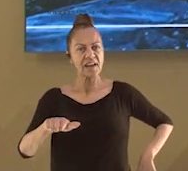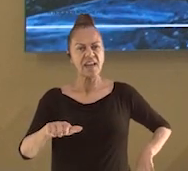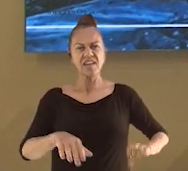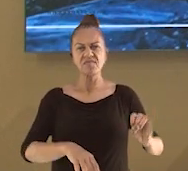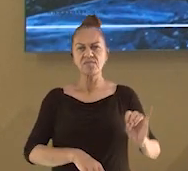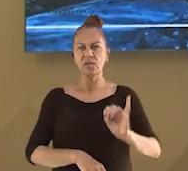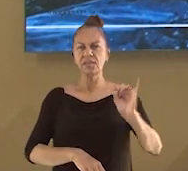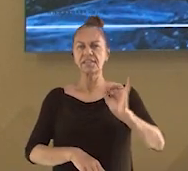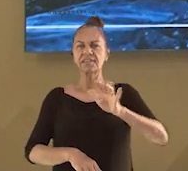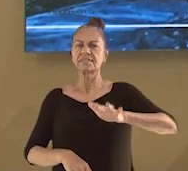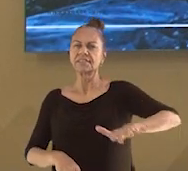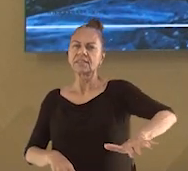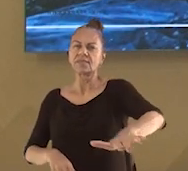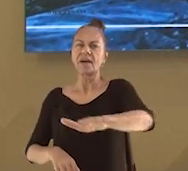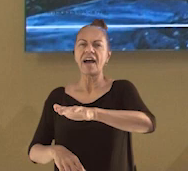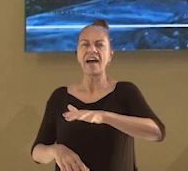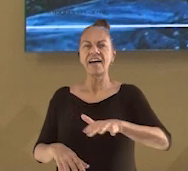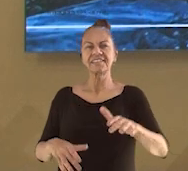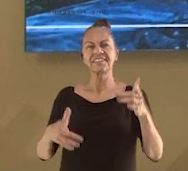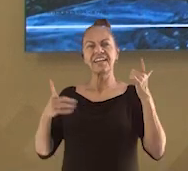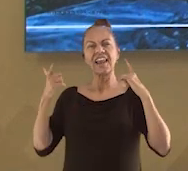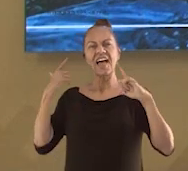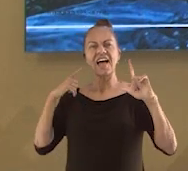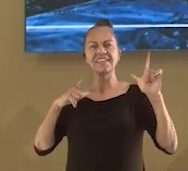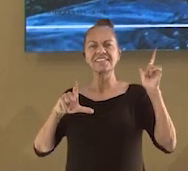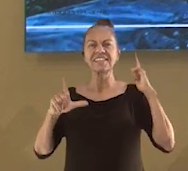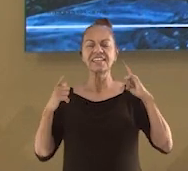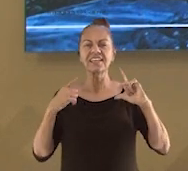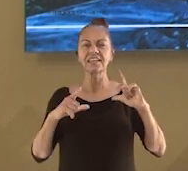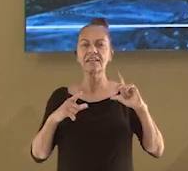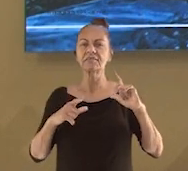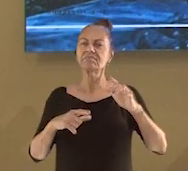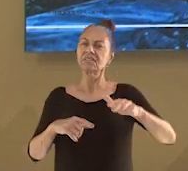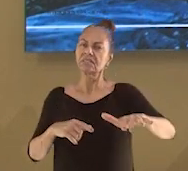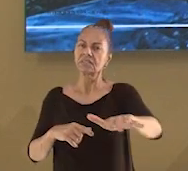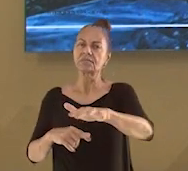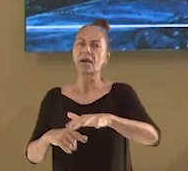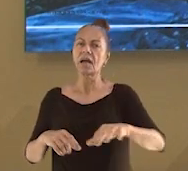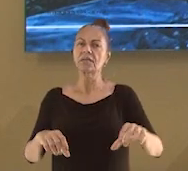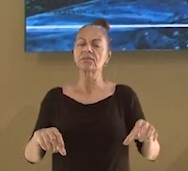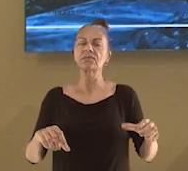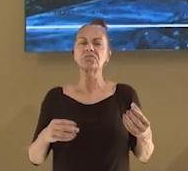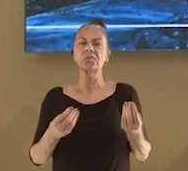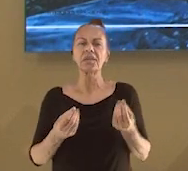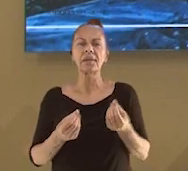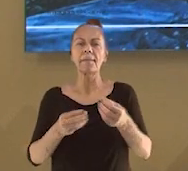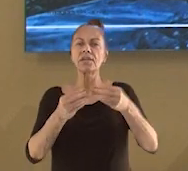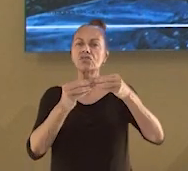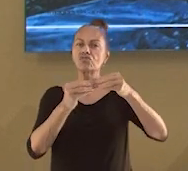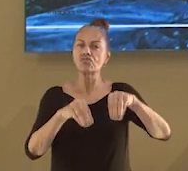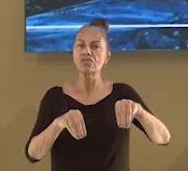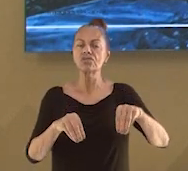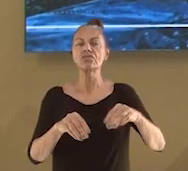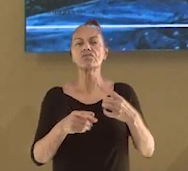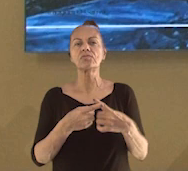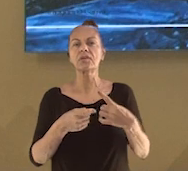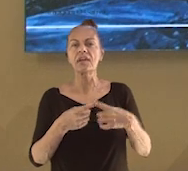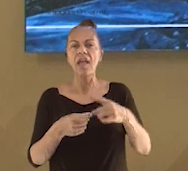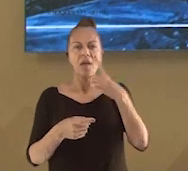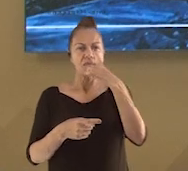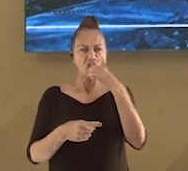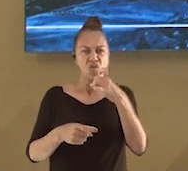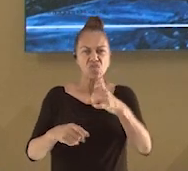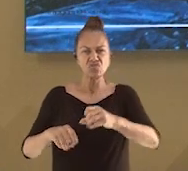lazer. E que esses espaços estão sofrendo com a poluição. Que tal trabalhar a